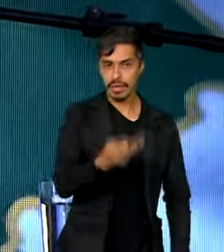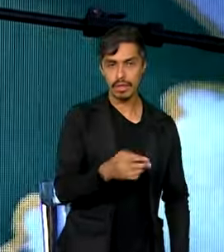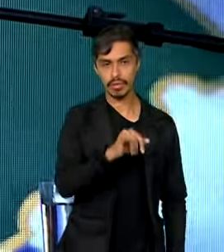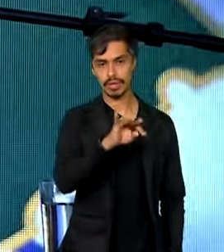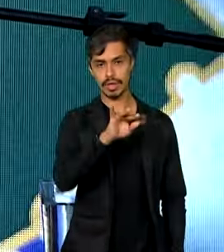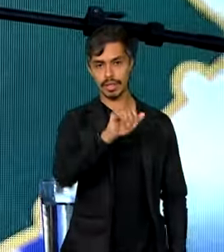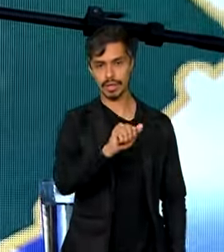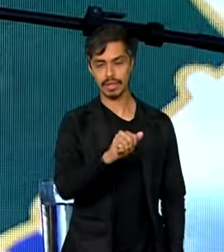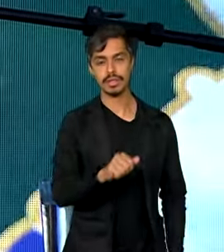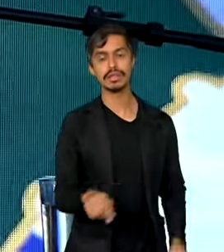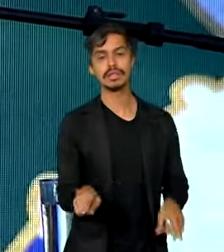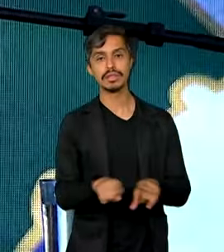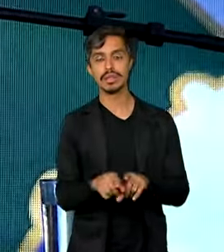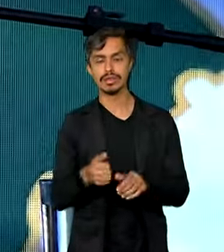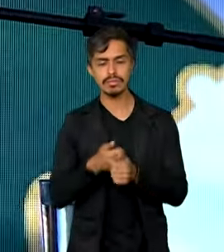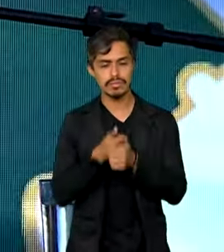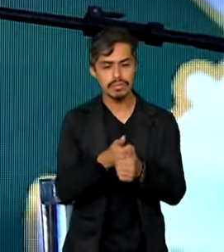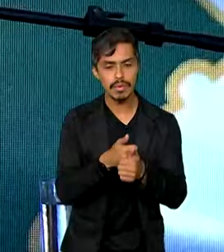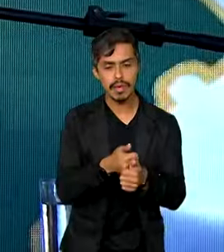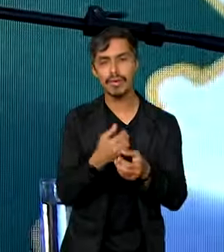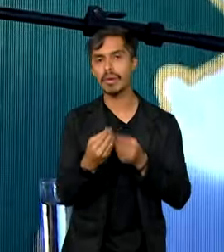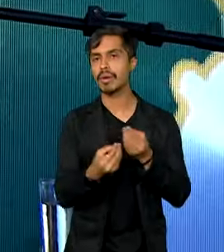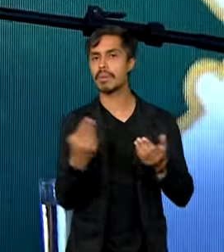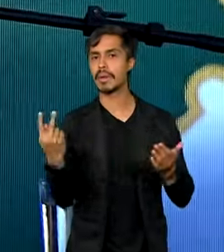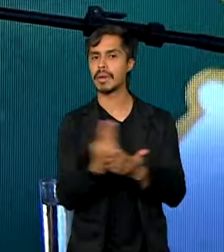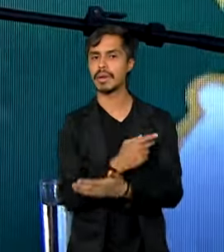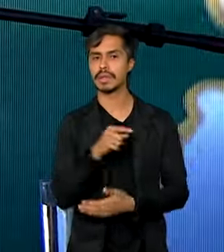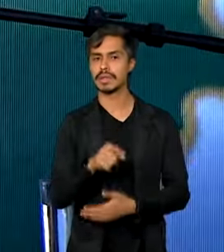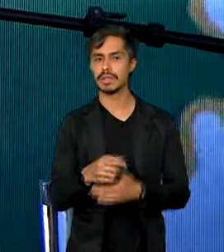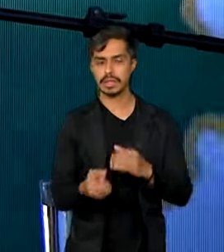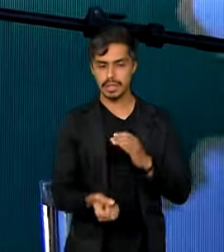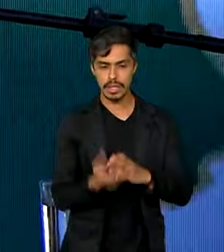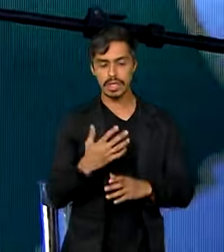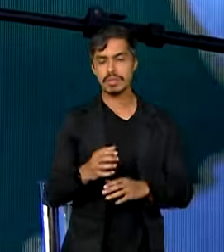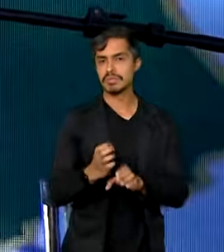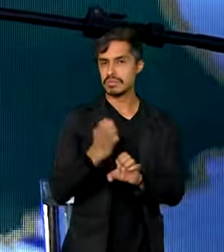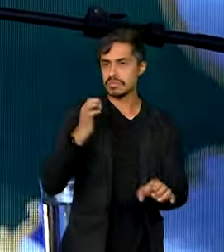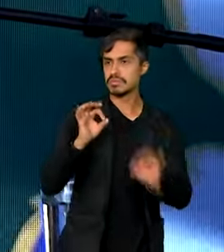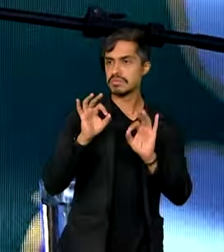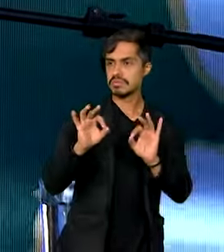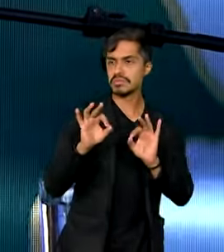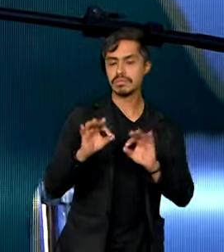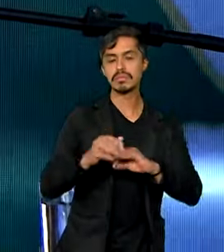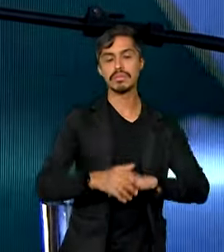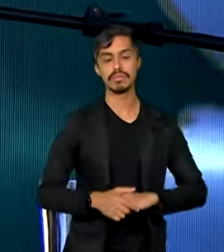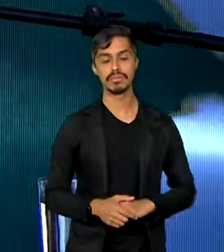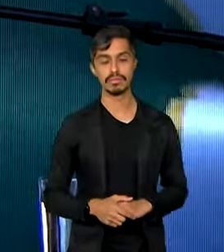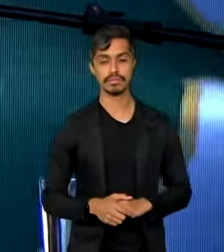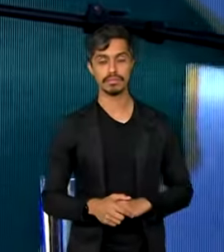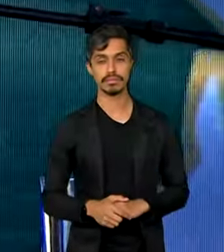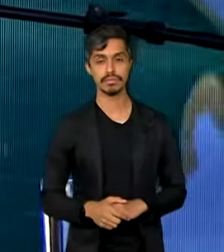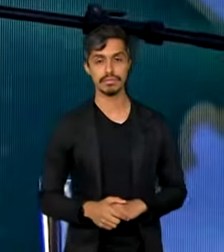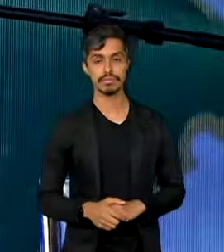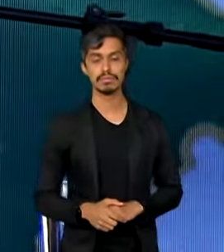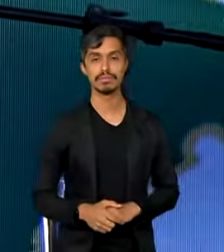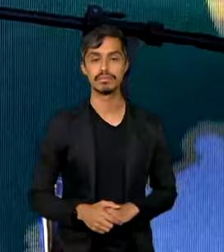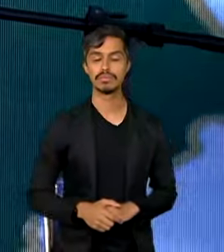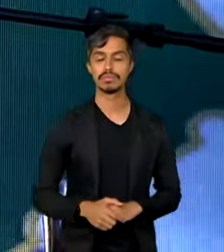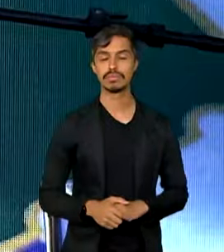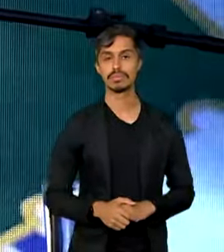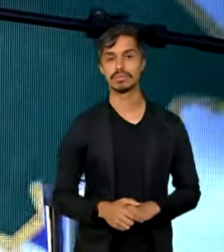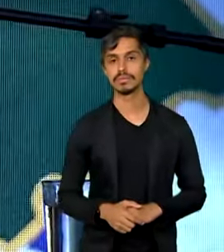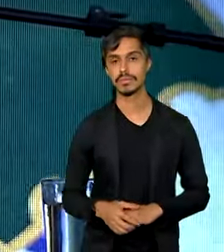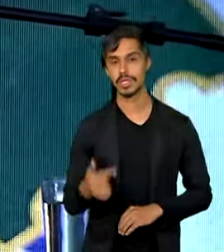ITA e acompanho a formação de excelentes engenheiros e engenheiras. Ou quando venho,